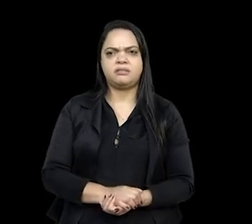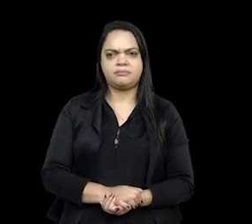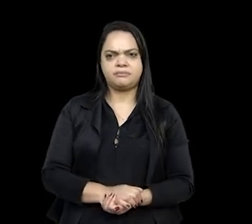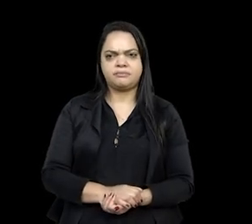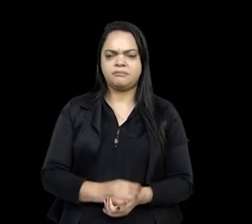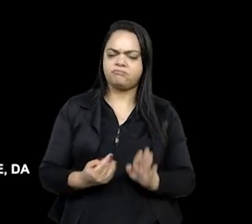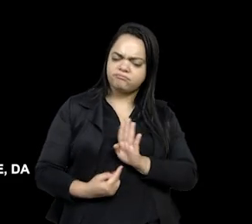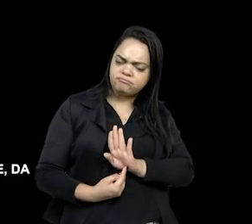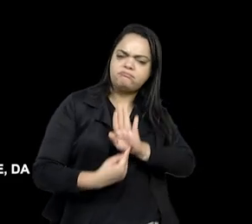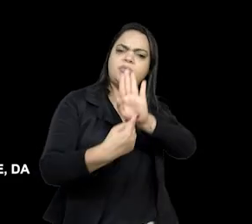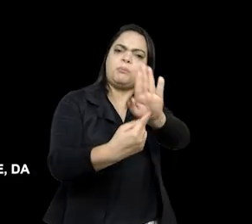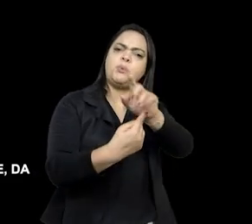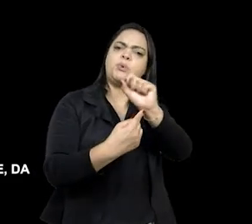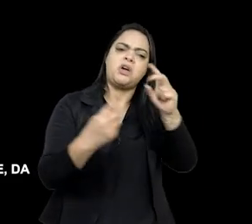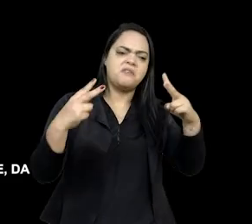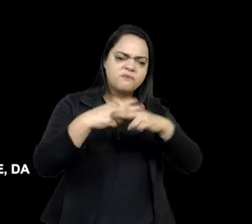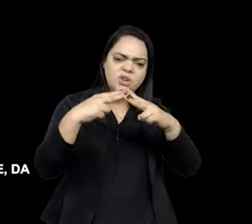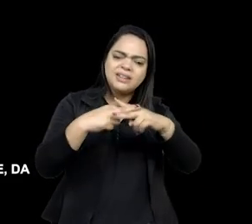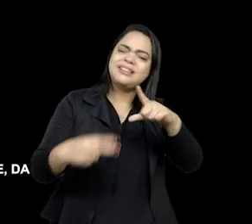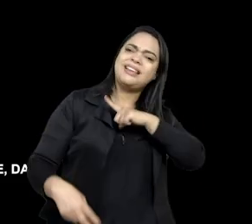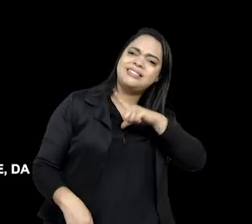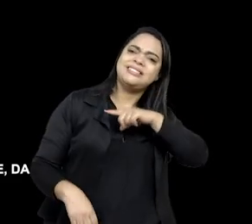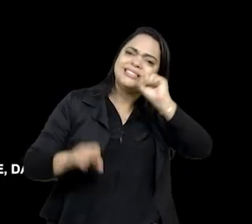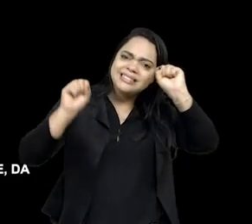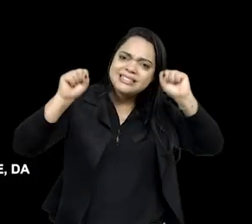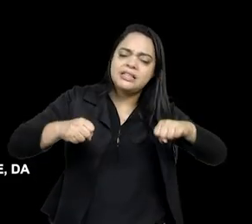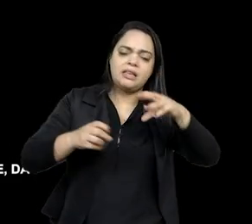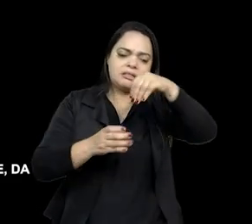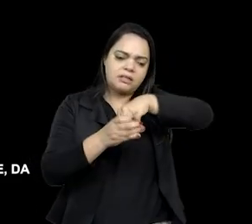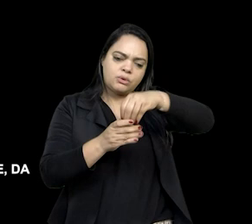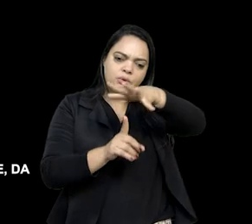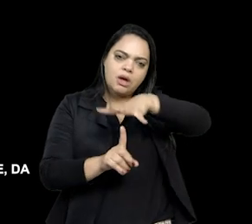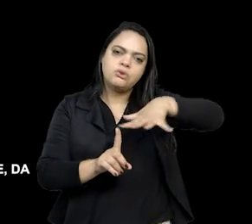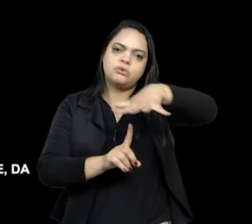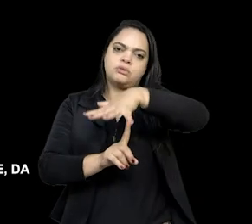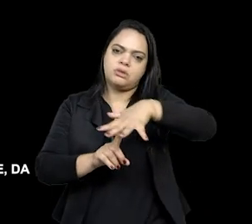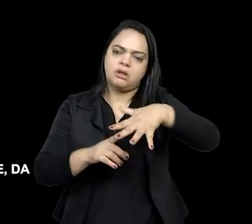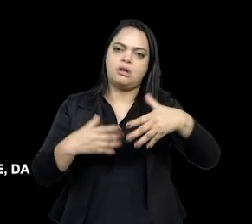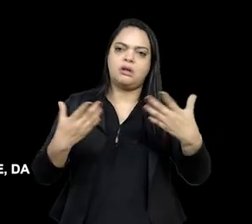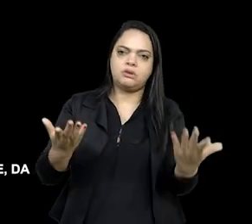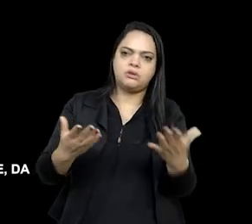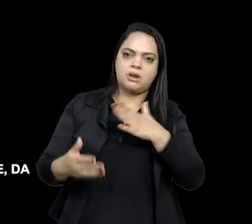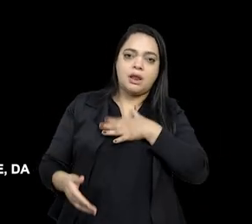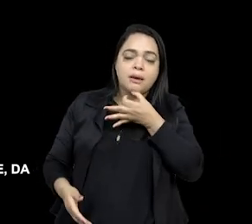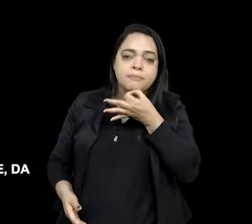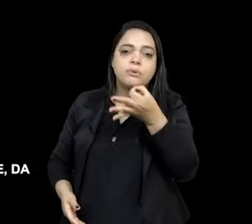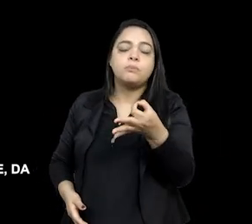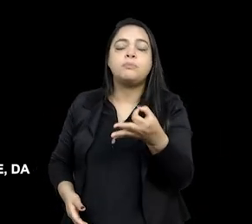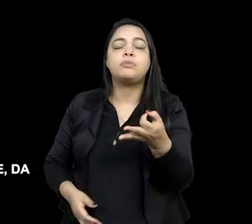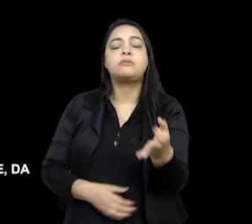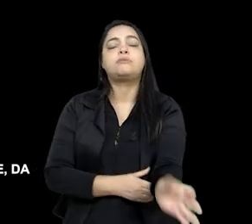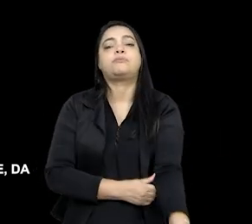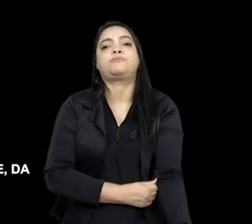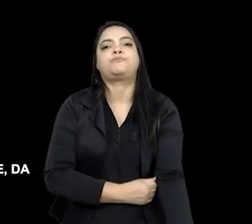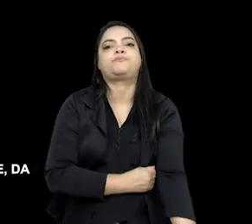de demonstrar que ela existe, que, enfim, a sociedade é assim. E eu acho que para tratar